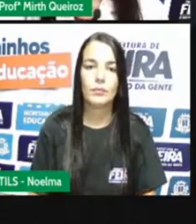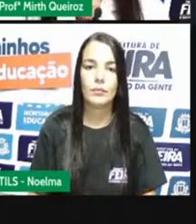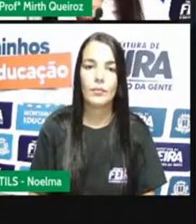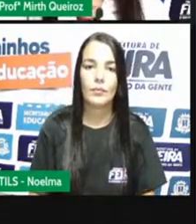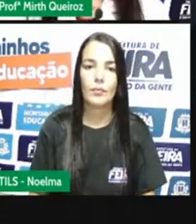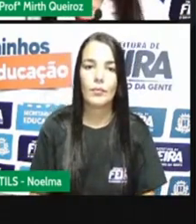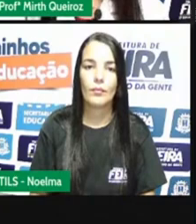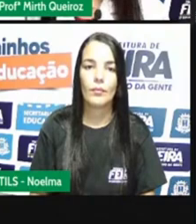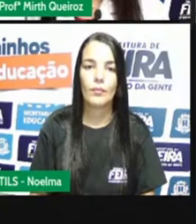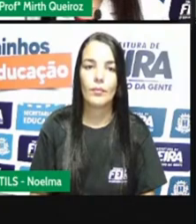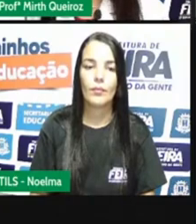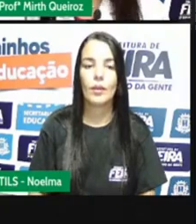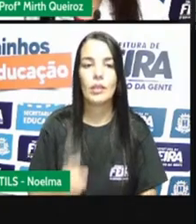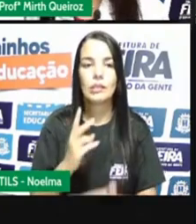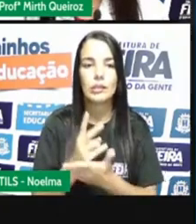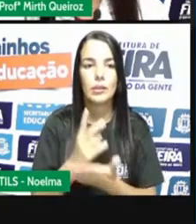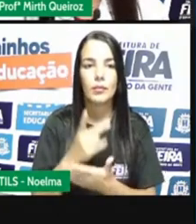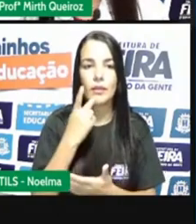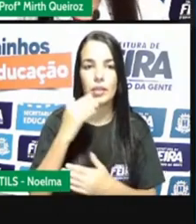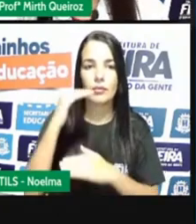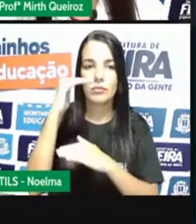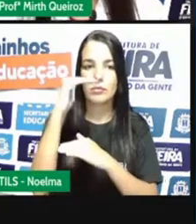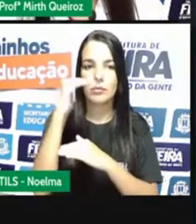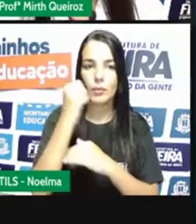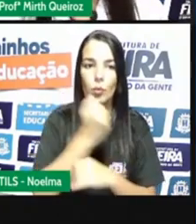Sempre falando primeiro o numerador.